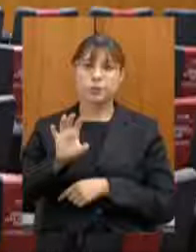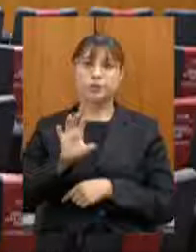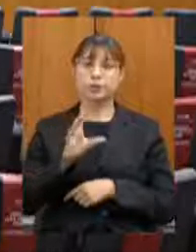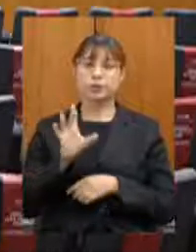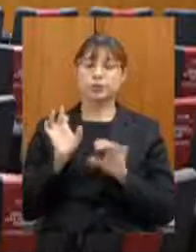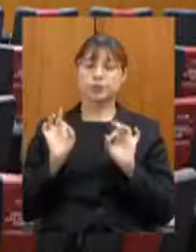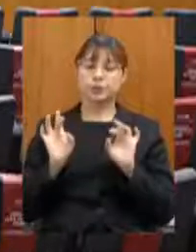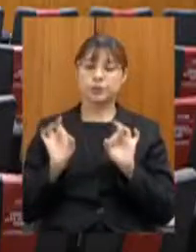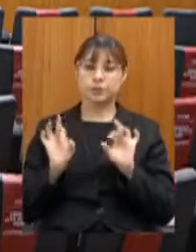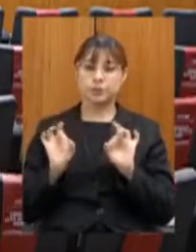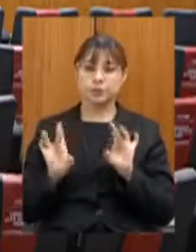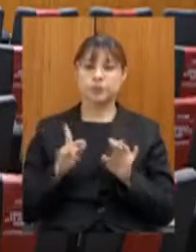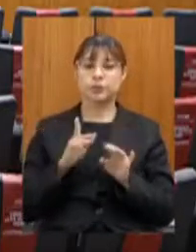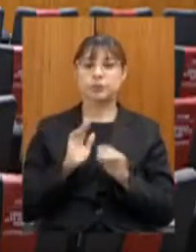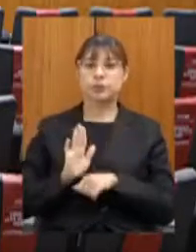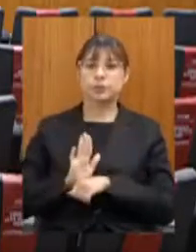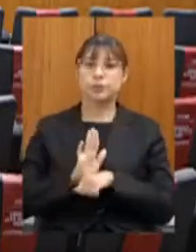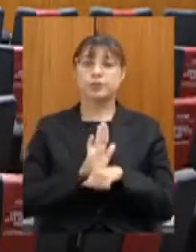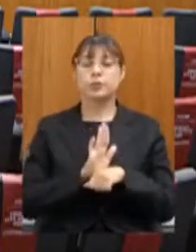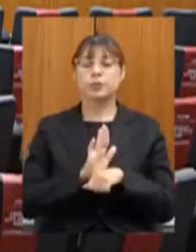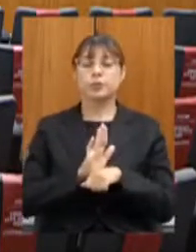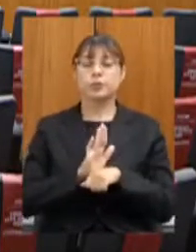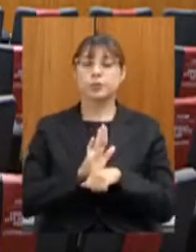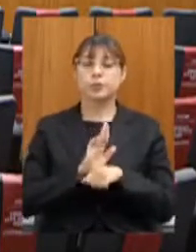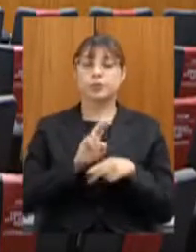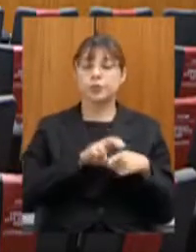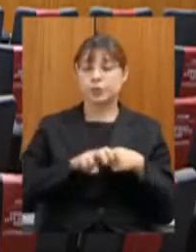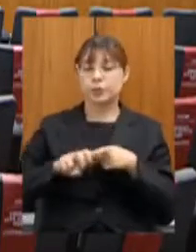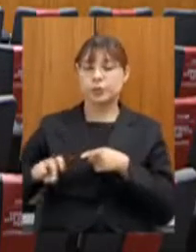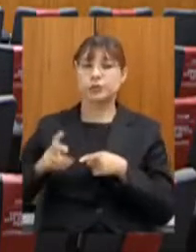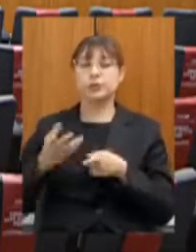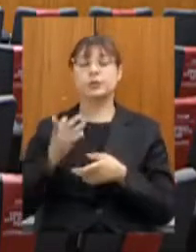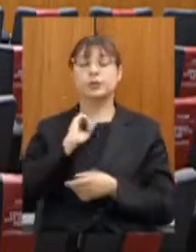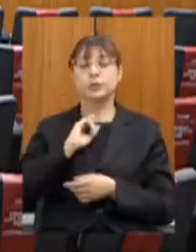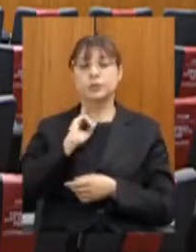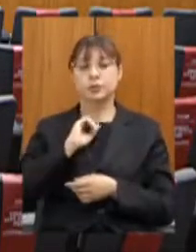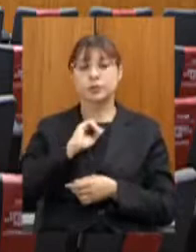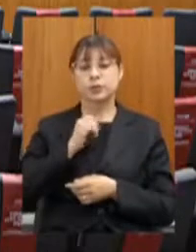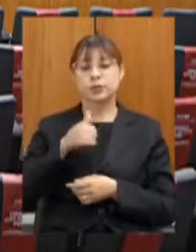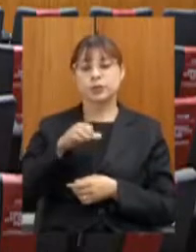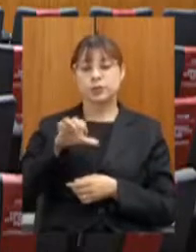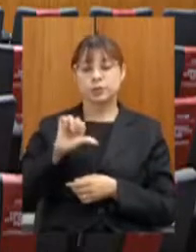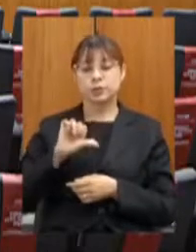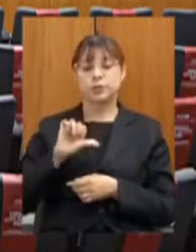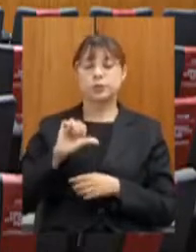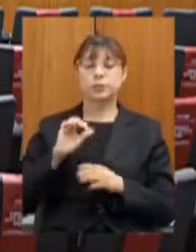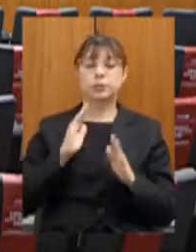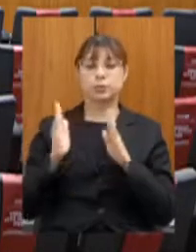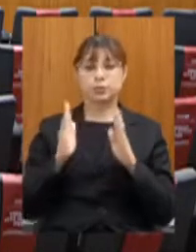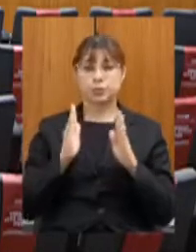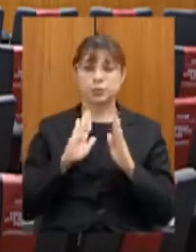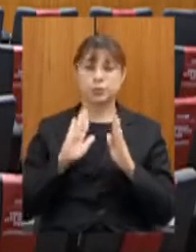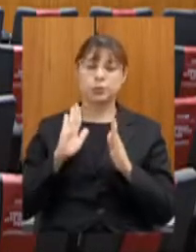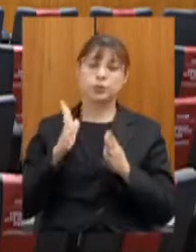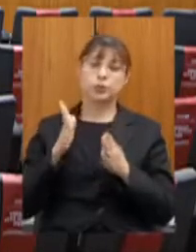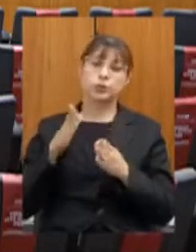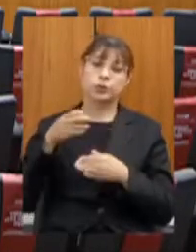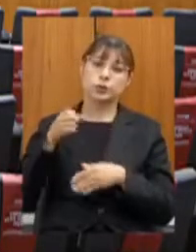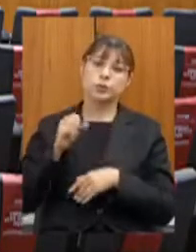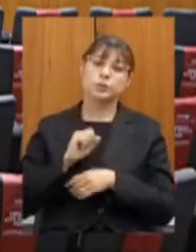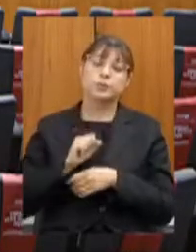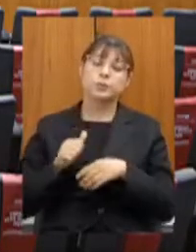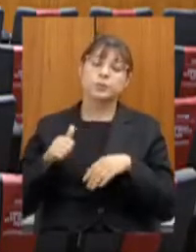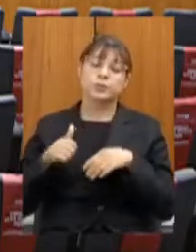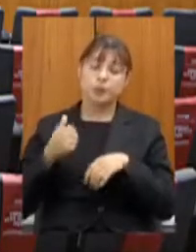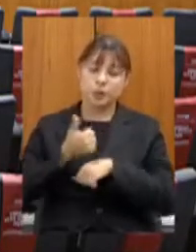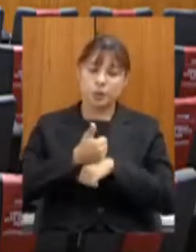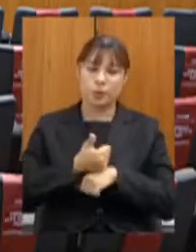ordinária pró-ferrovias mineiras da segunda sessão legislativa ordinária da 19ª legislatura. A presidência registra a presença dos deputados